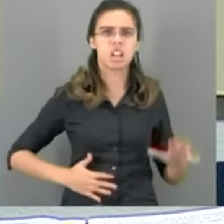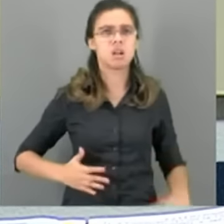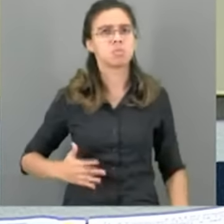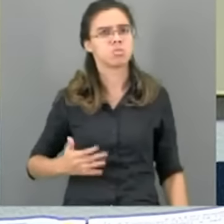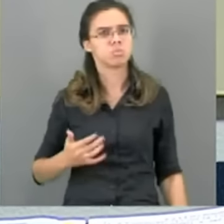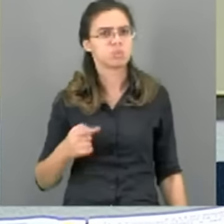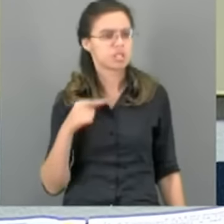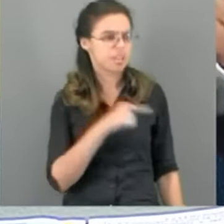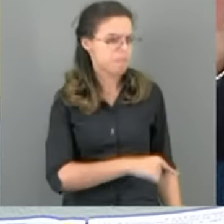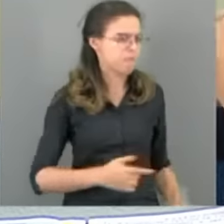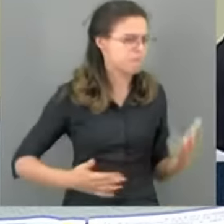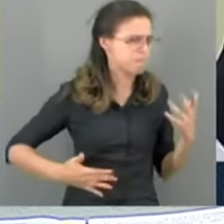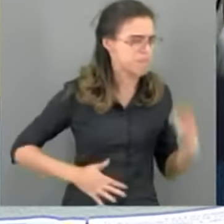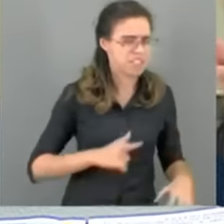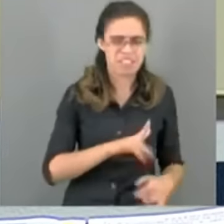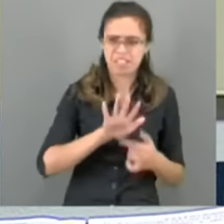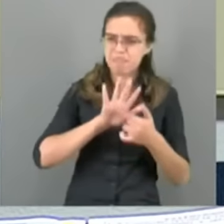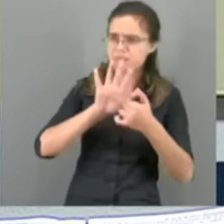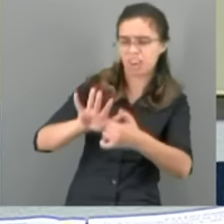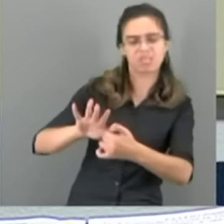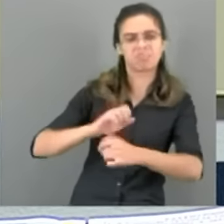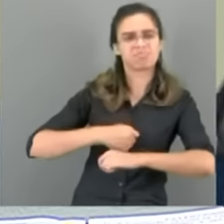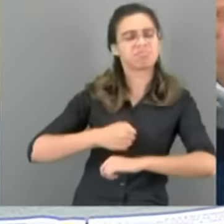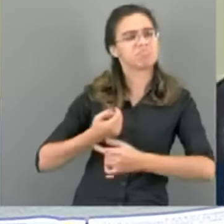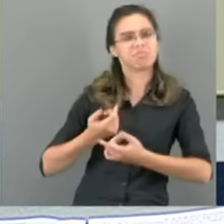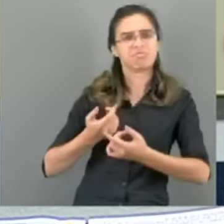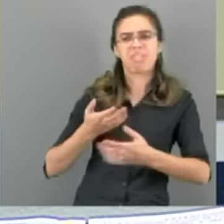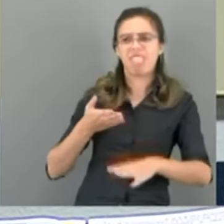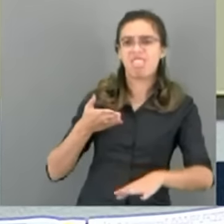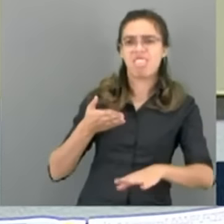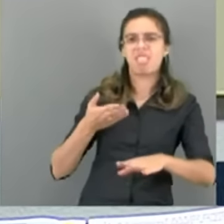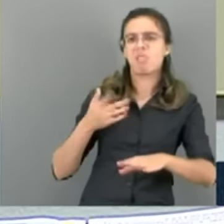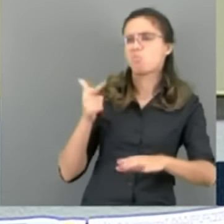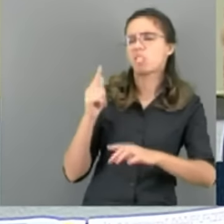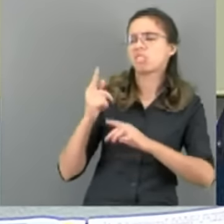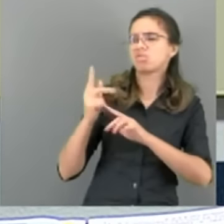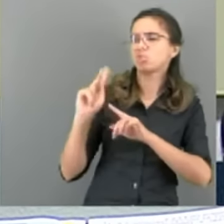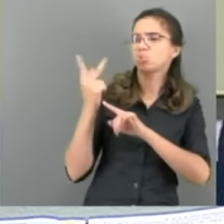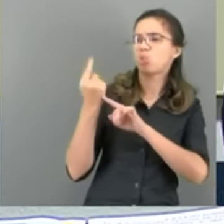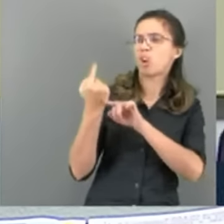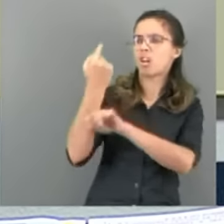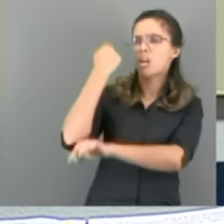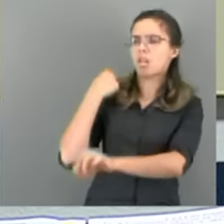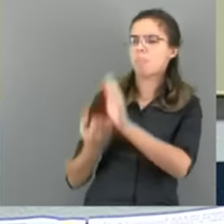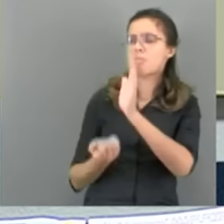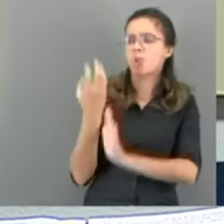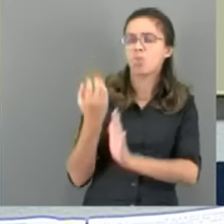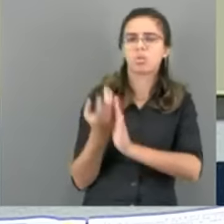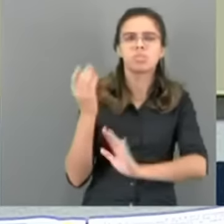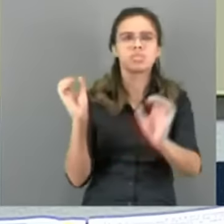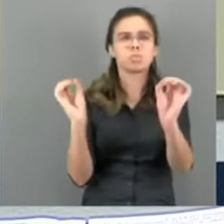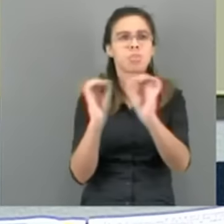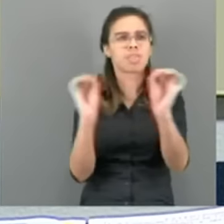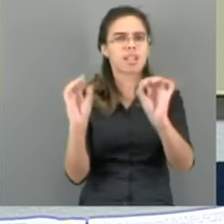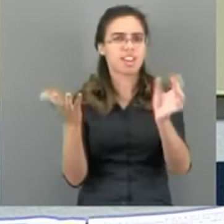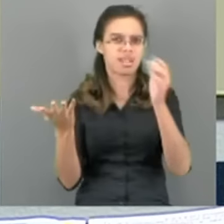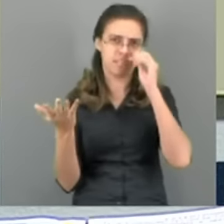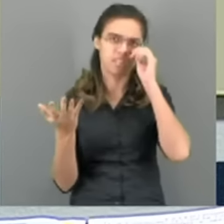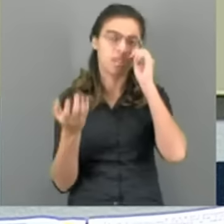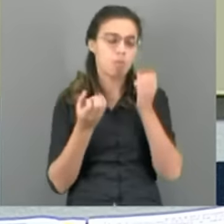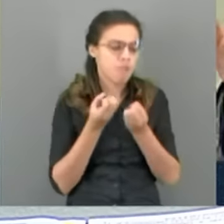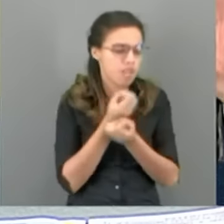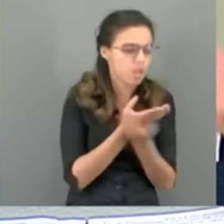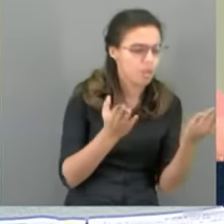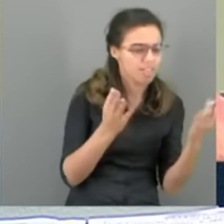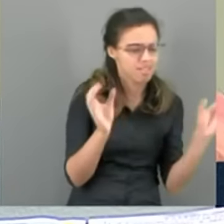um bandido que aparece do nada, que não tem história nenhuma, que nunca produziu absoluta nada pelo povo argentino,